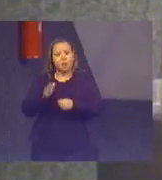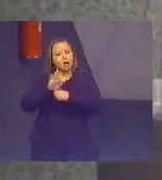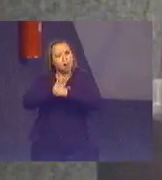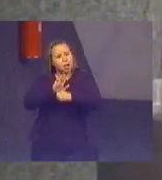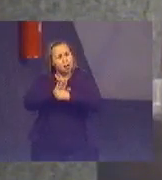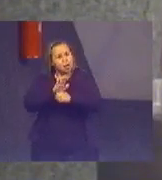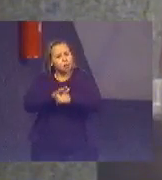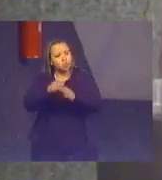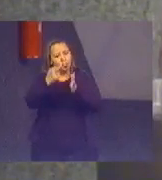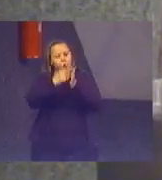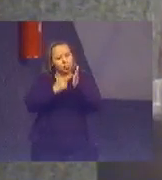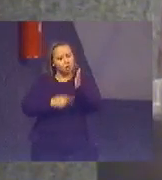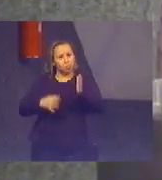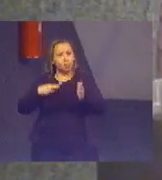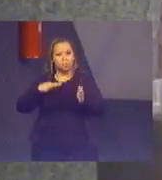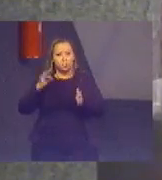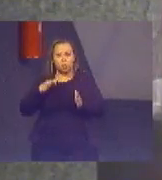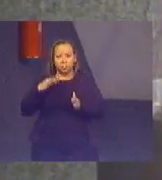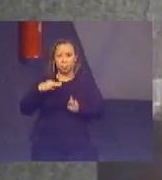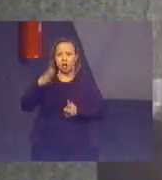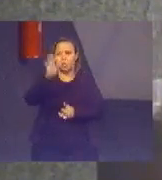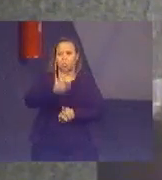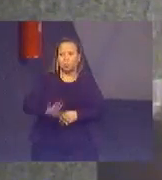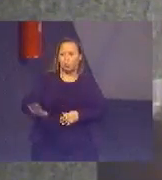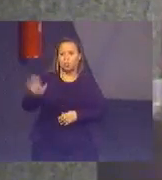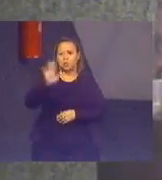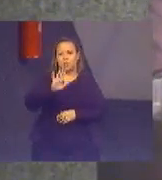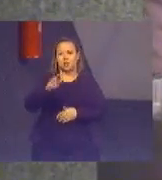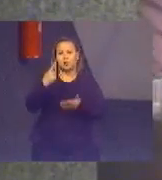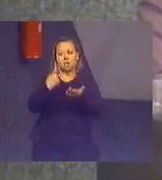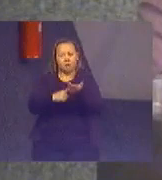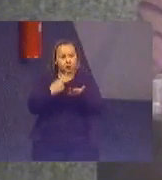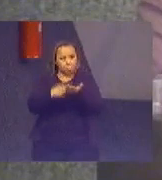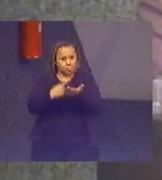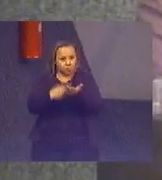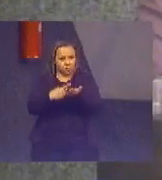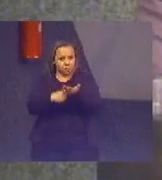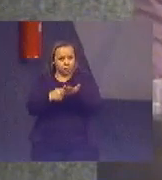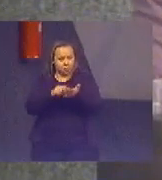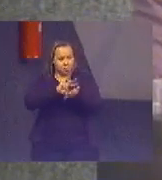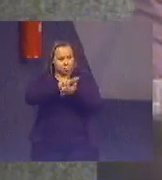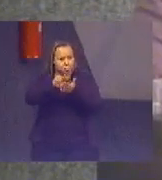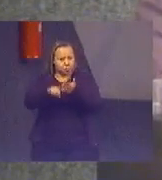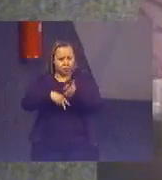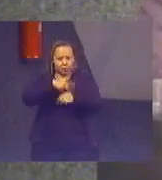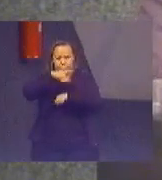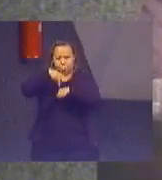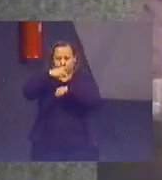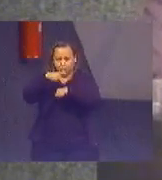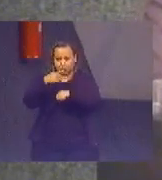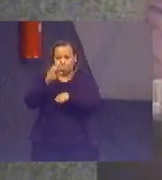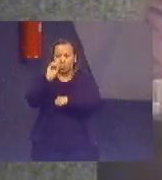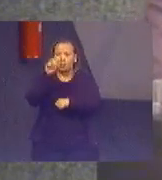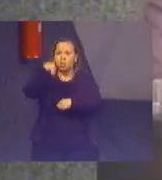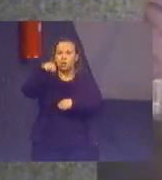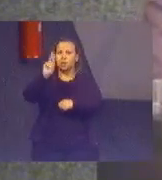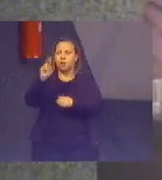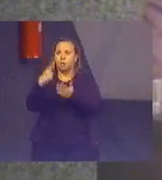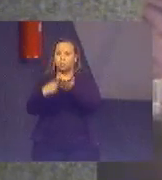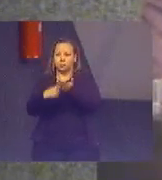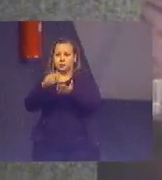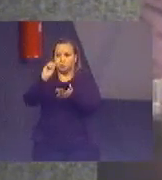relatório voluntário nacional, que é um compromisso que os diversos países assumiram com a ONU de apresentarem